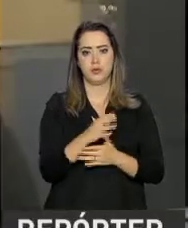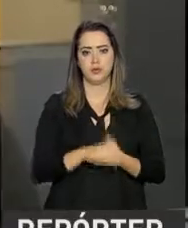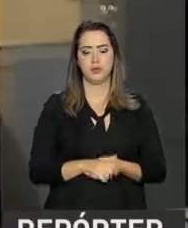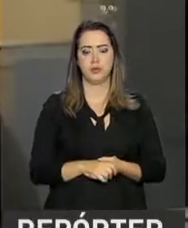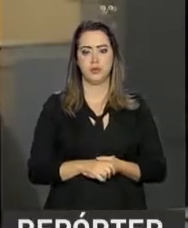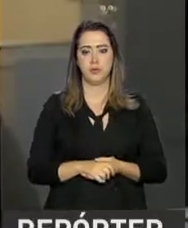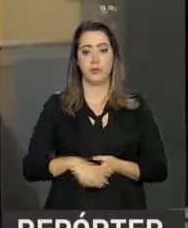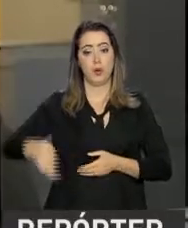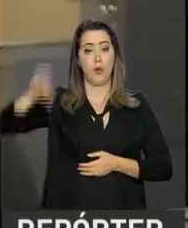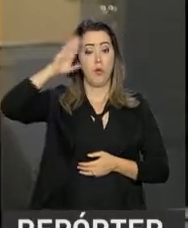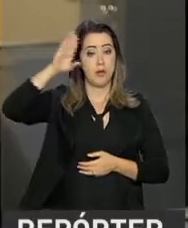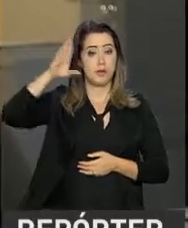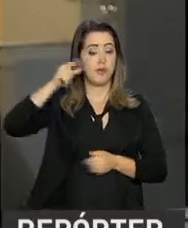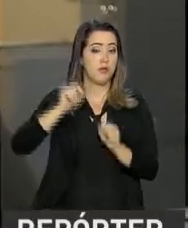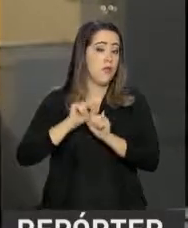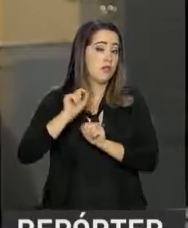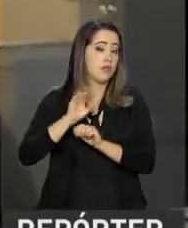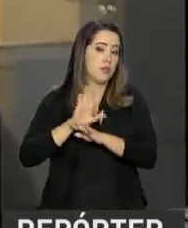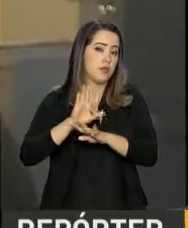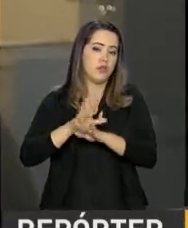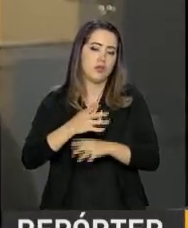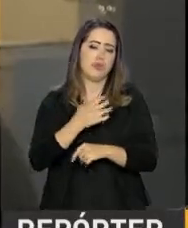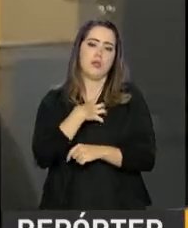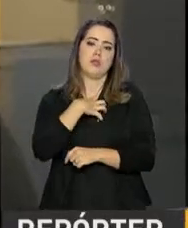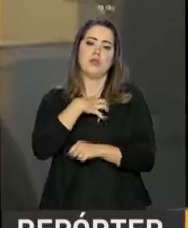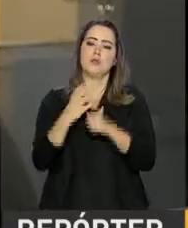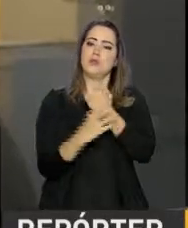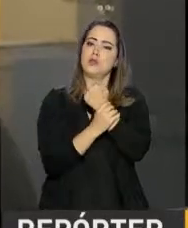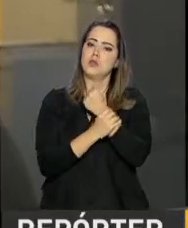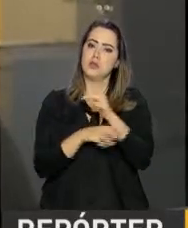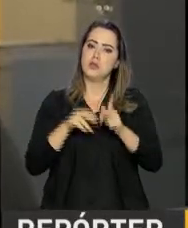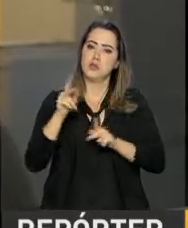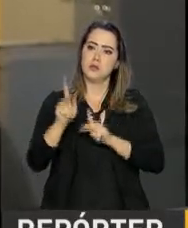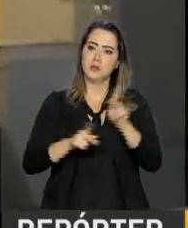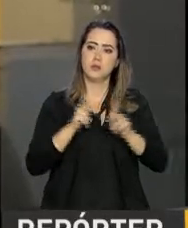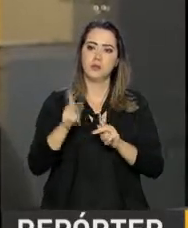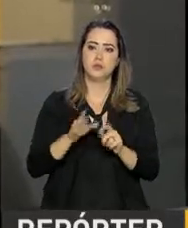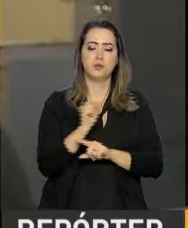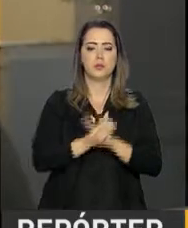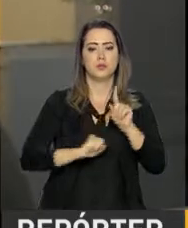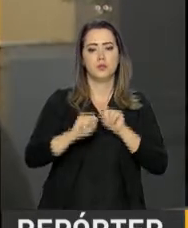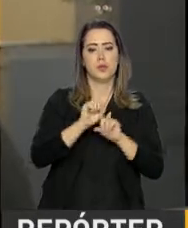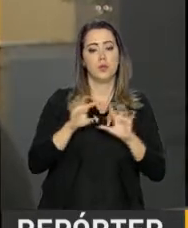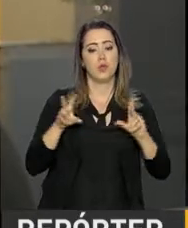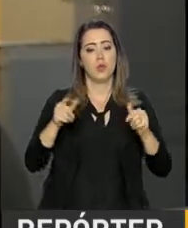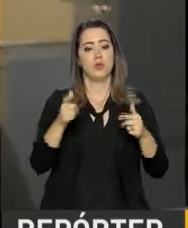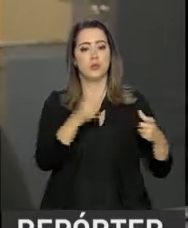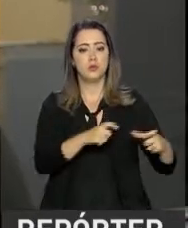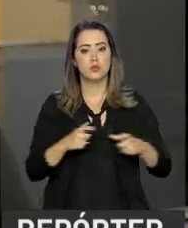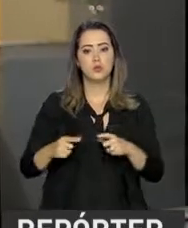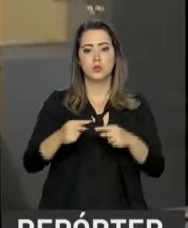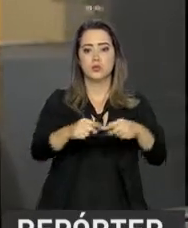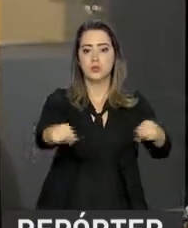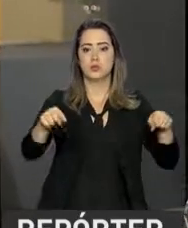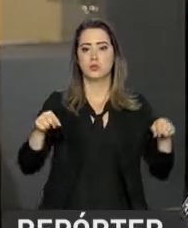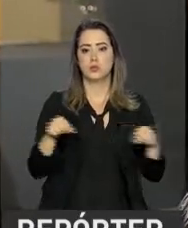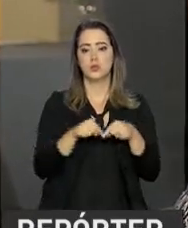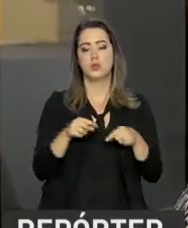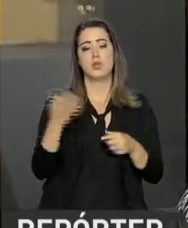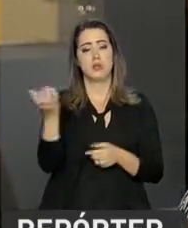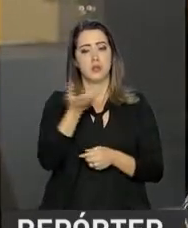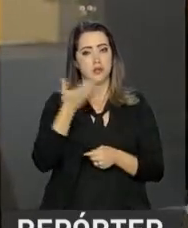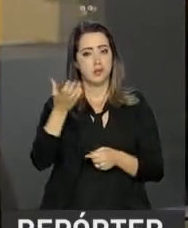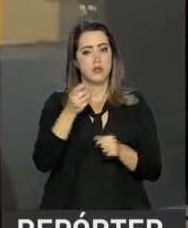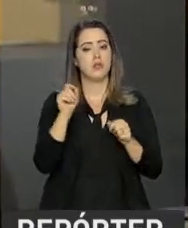parte que o Exército faz para contribuir com a sensação de segurança pública da sociedade. Veja, todas as lojas de armas que pretendem